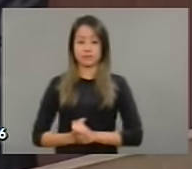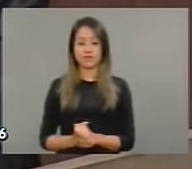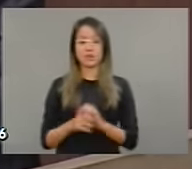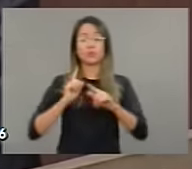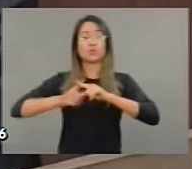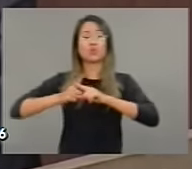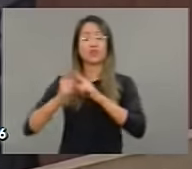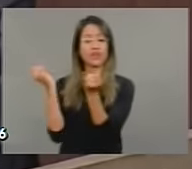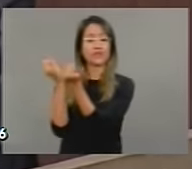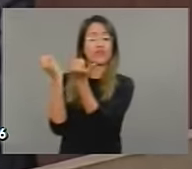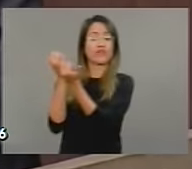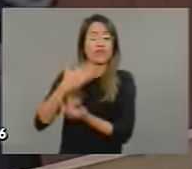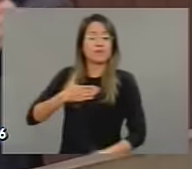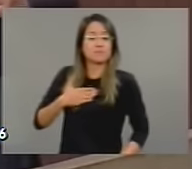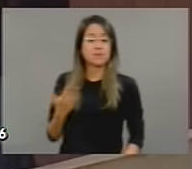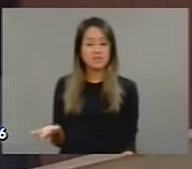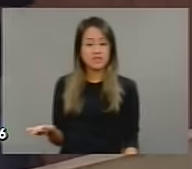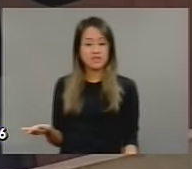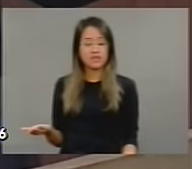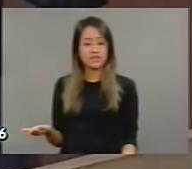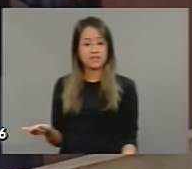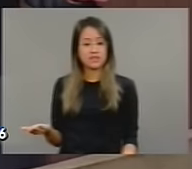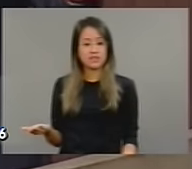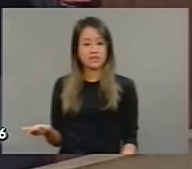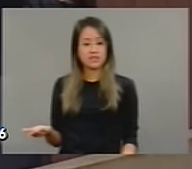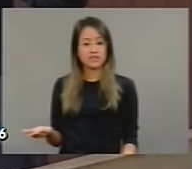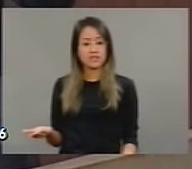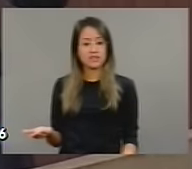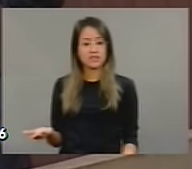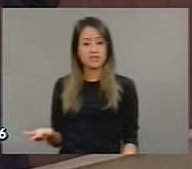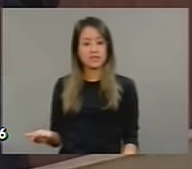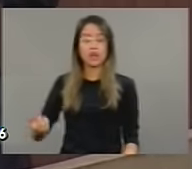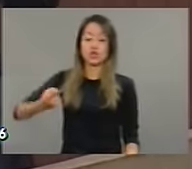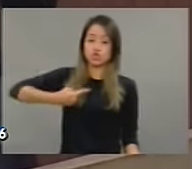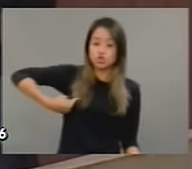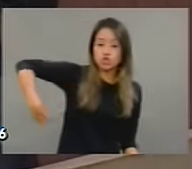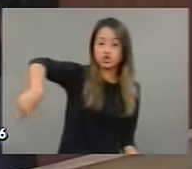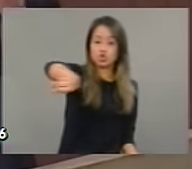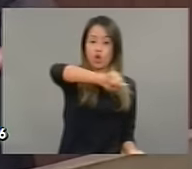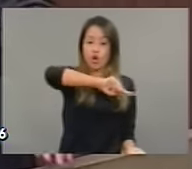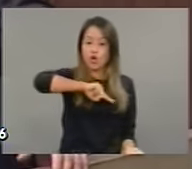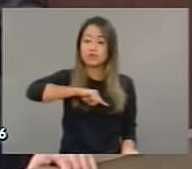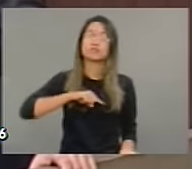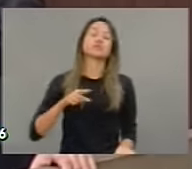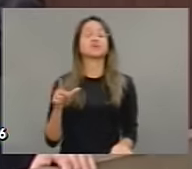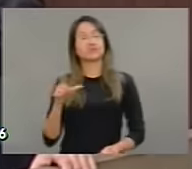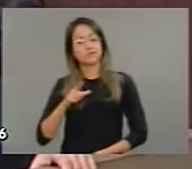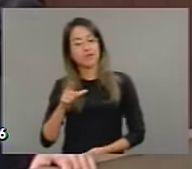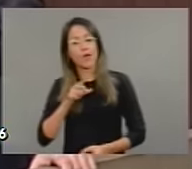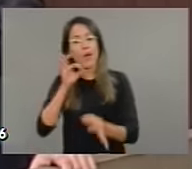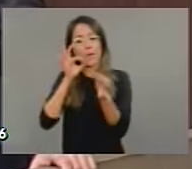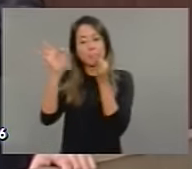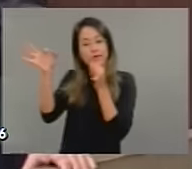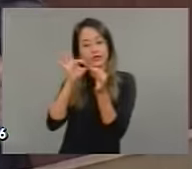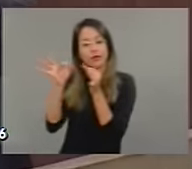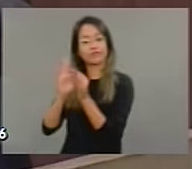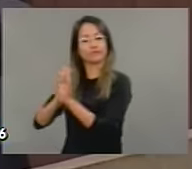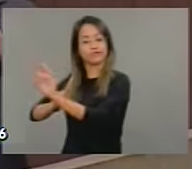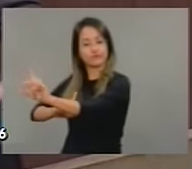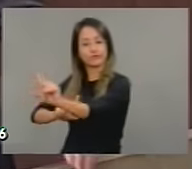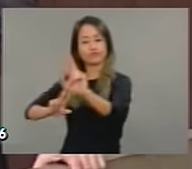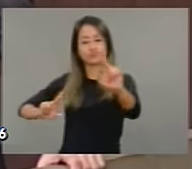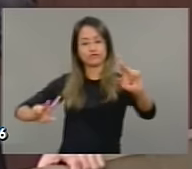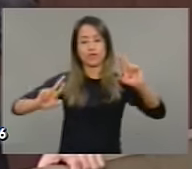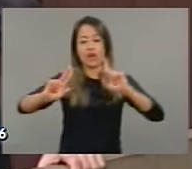mentira? Veja, entre nós, é salutar que haja divergências. É da